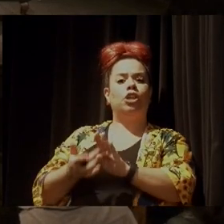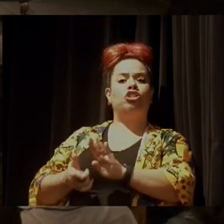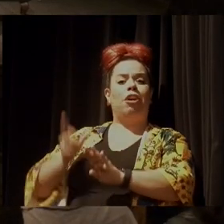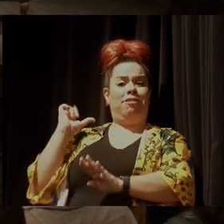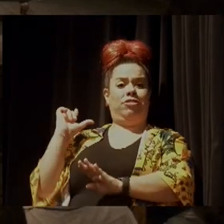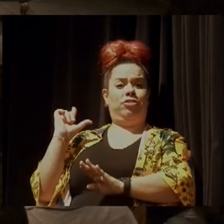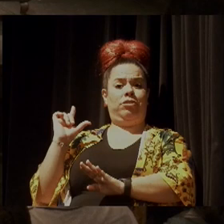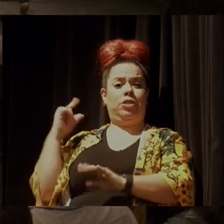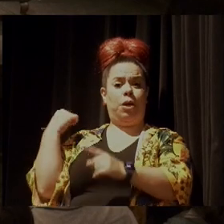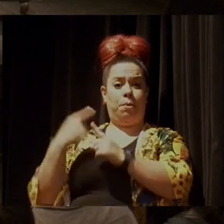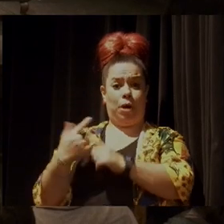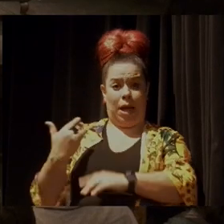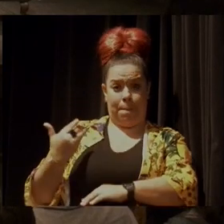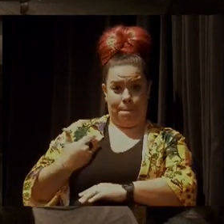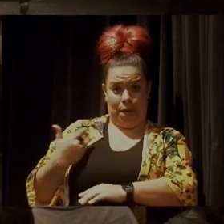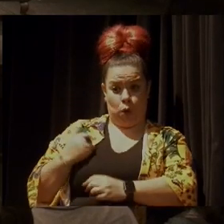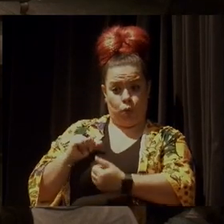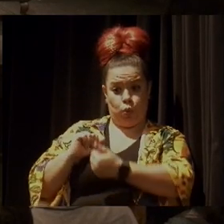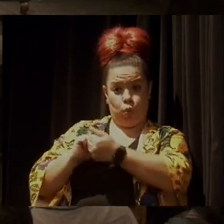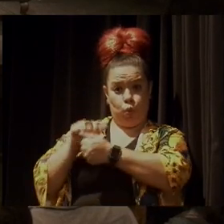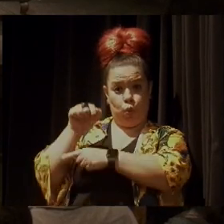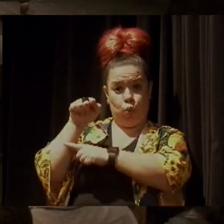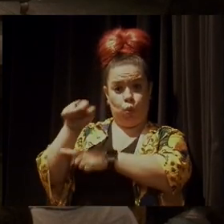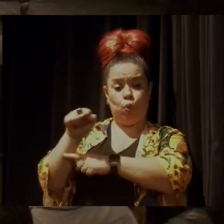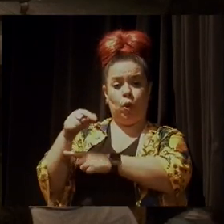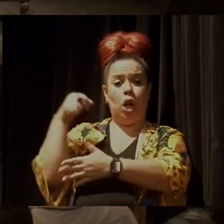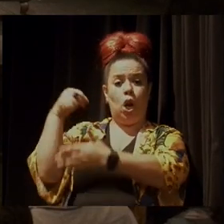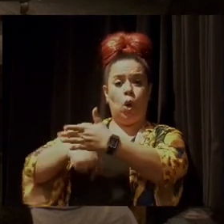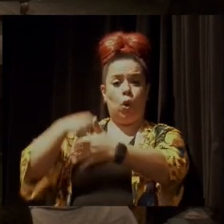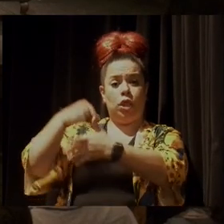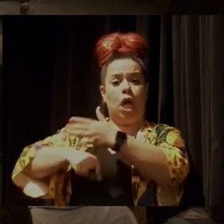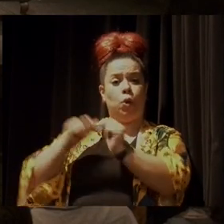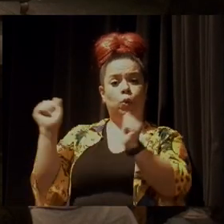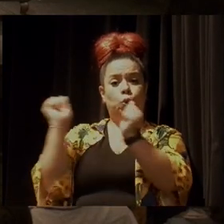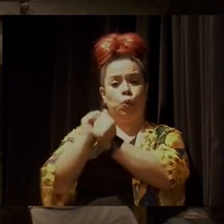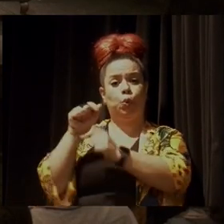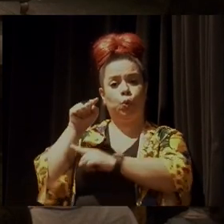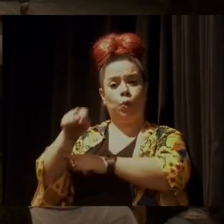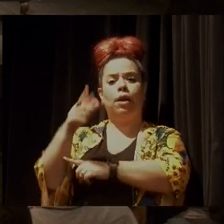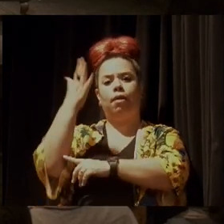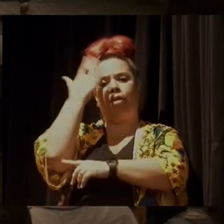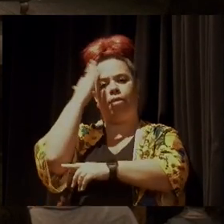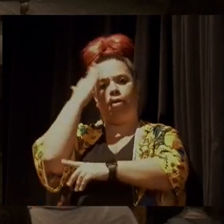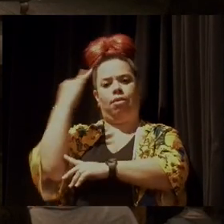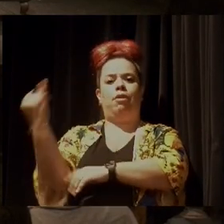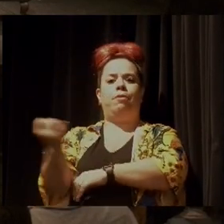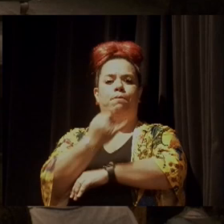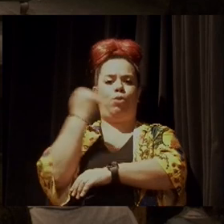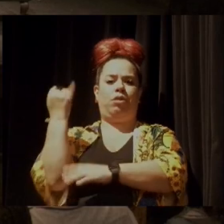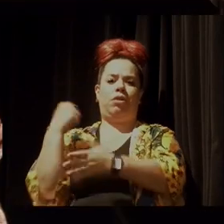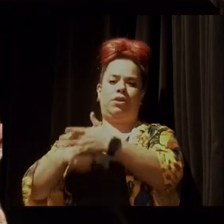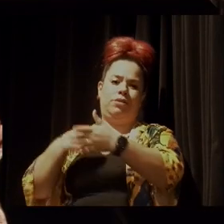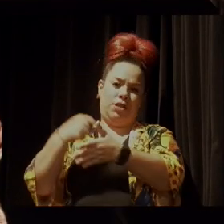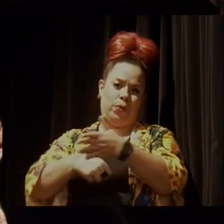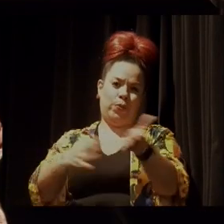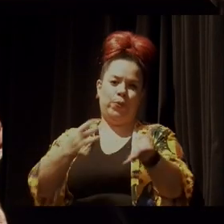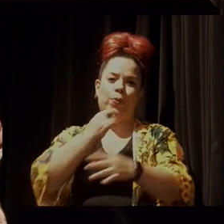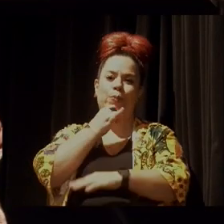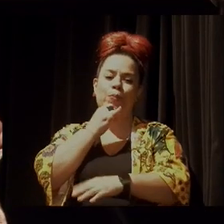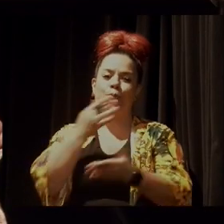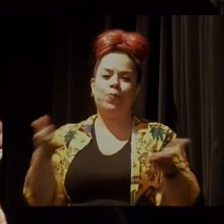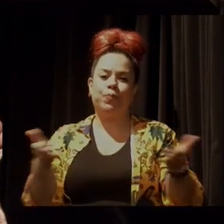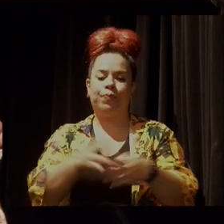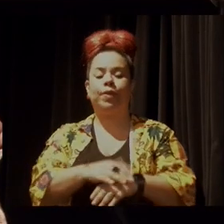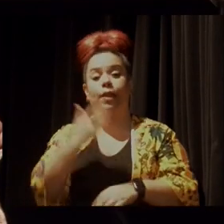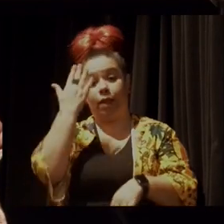seus companheiros que estiveram com ele, que lutaram ao lado dele, entenderam a importância dessa luta. Então, por exemplo, hoje,